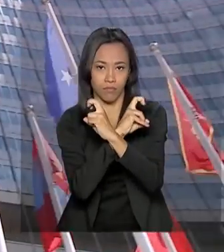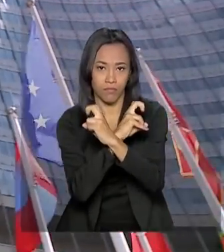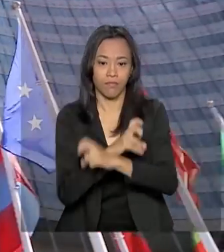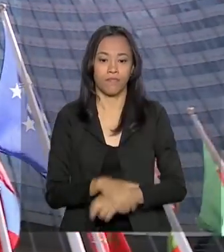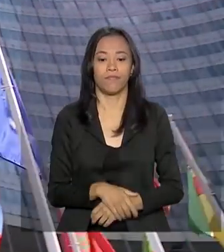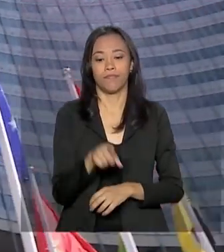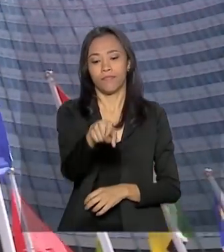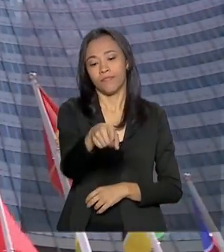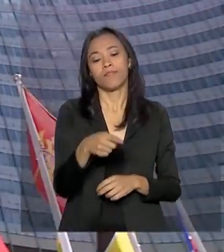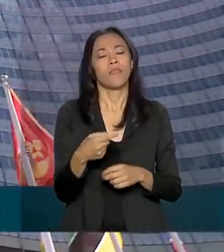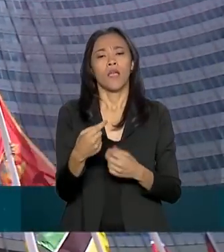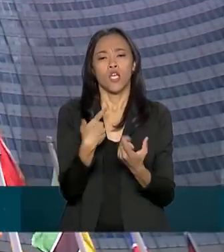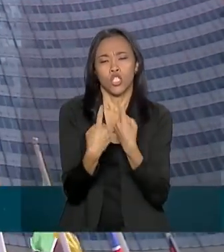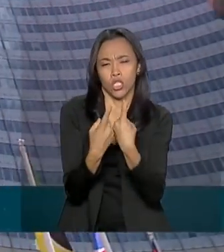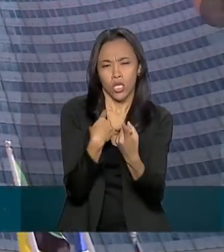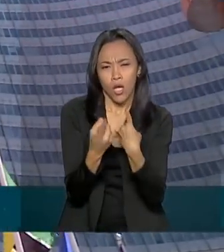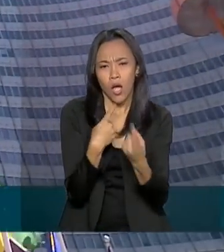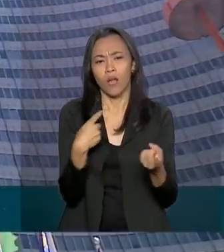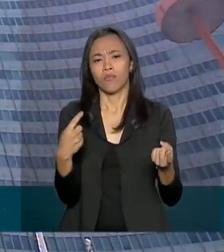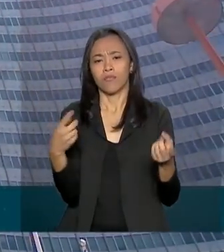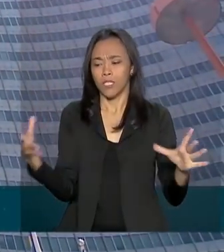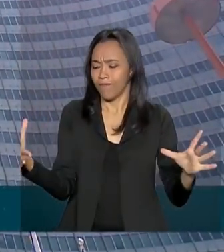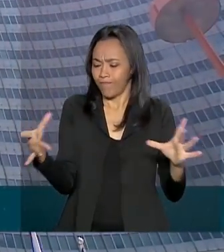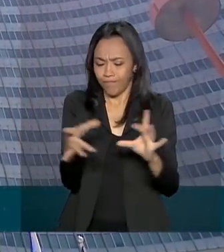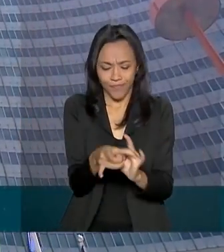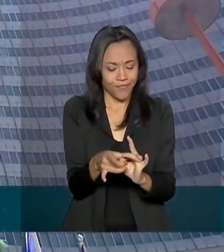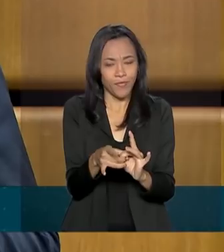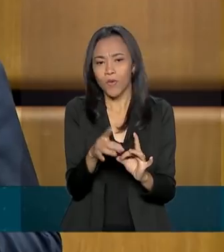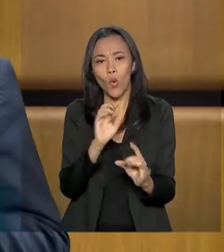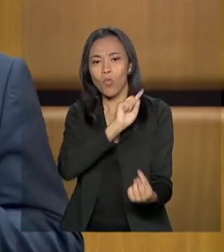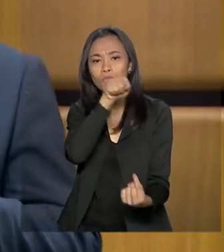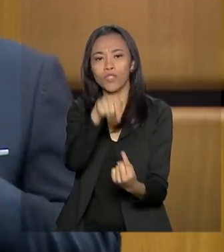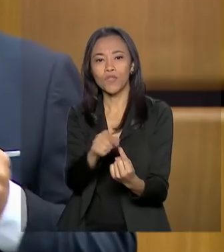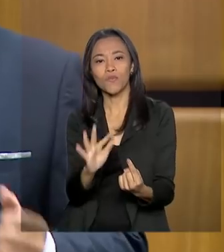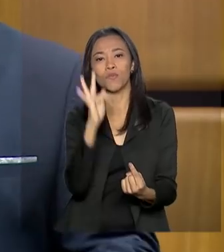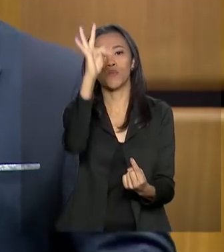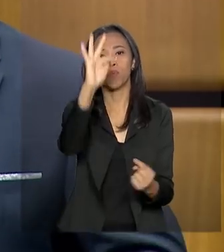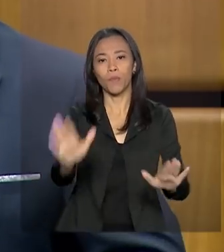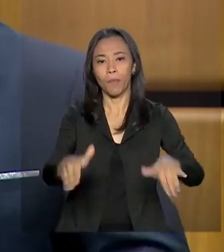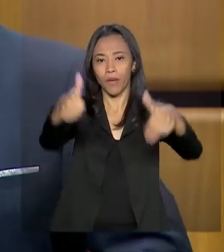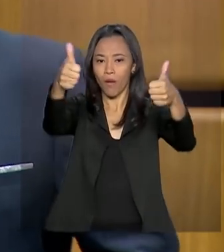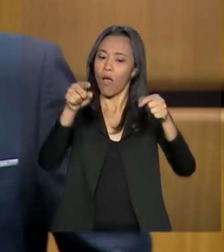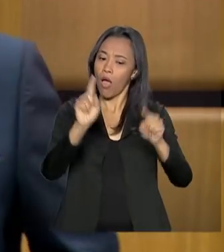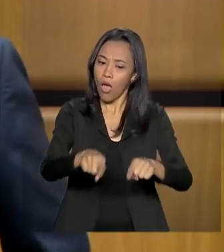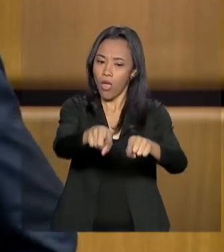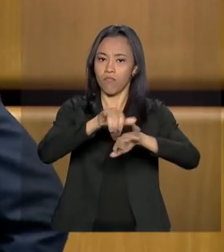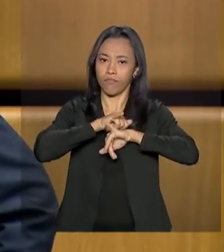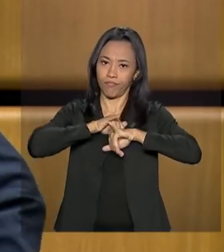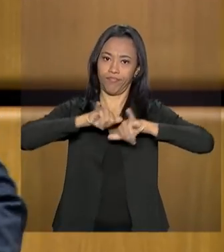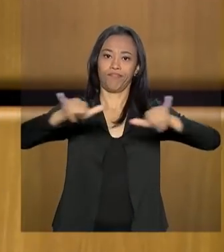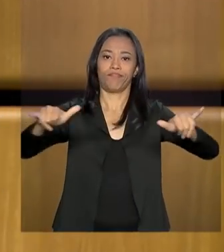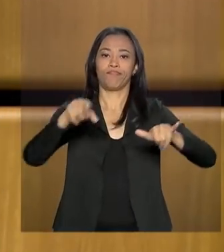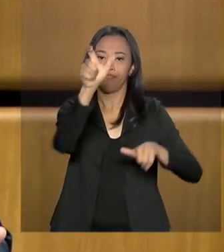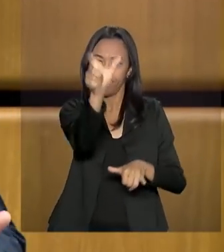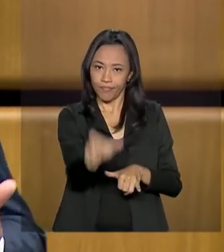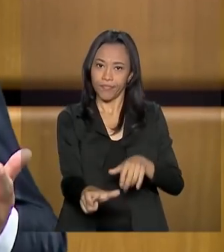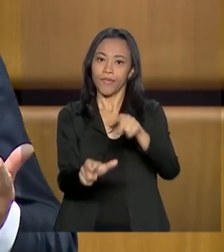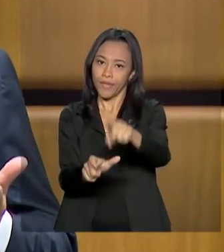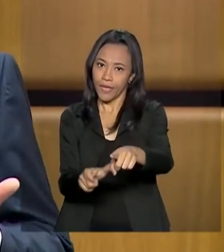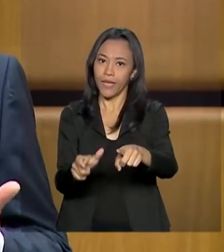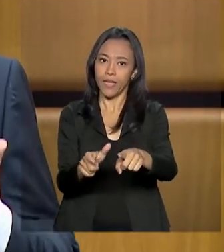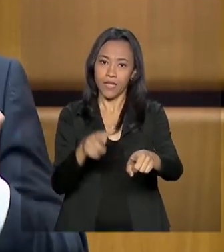União e diálogo entre os países para um futuro melhor. Essa foi a mensagem que o ministro Marcos Pontes